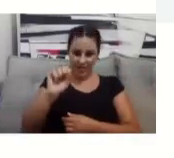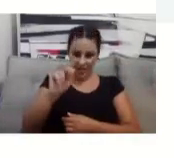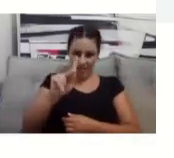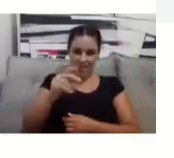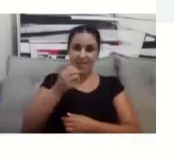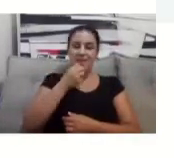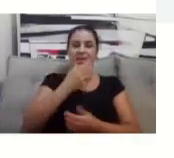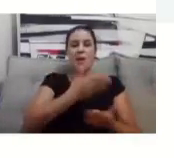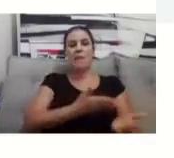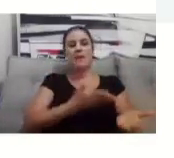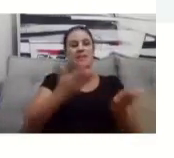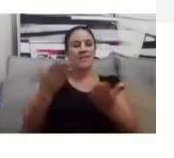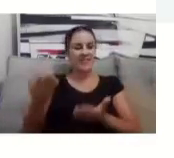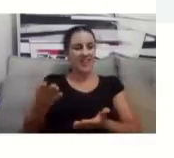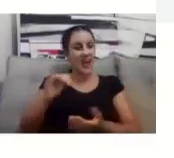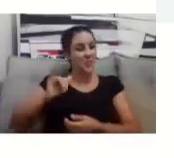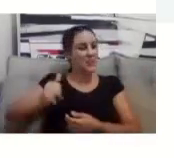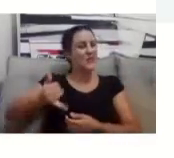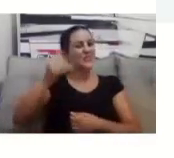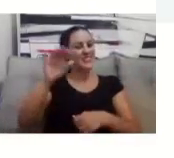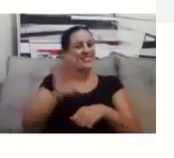-vindos, curtam muito o curso.